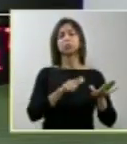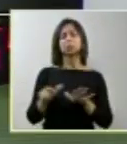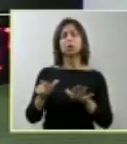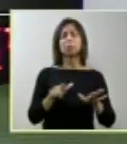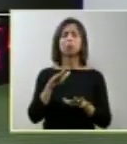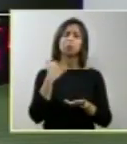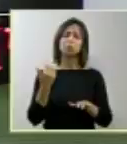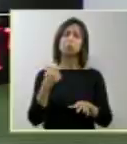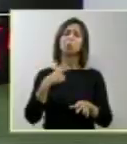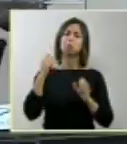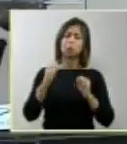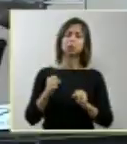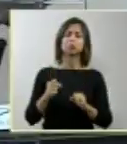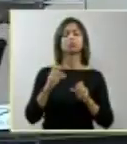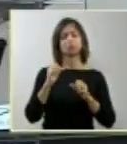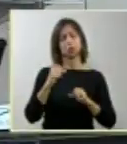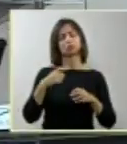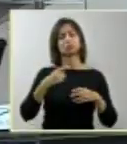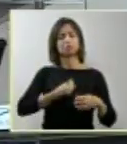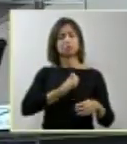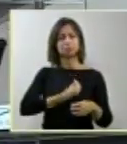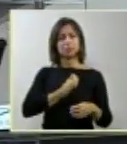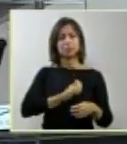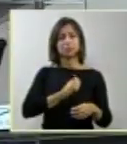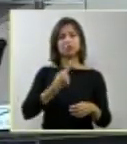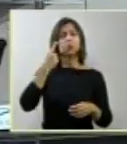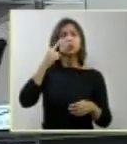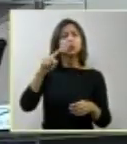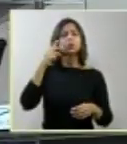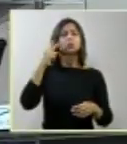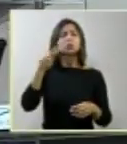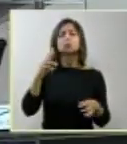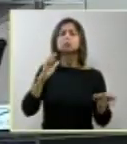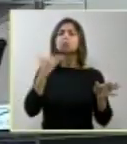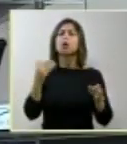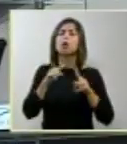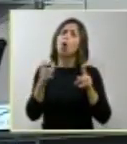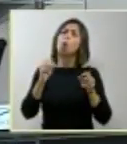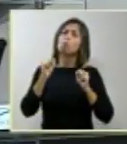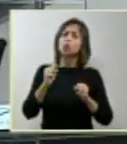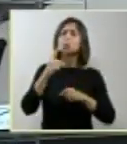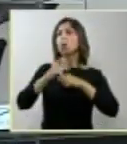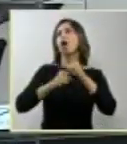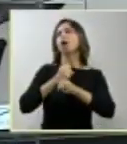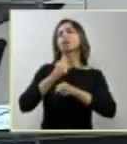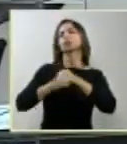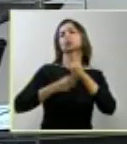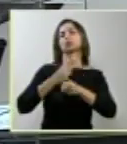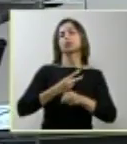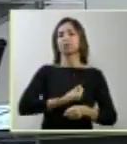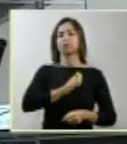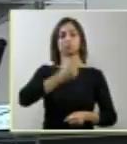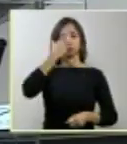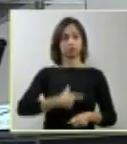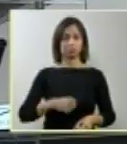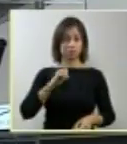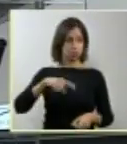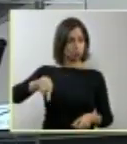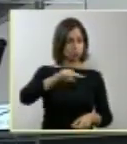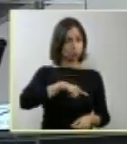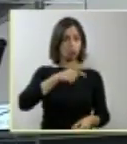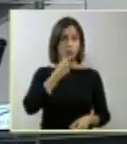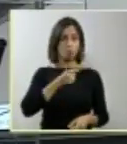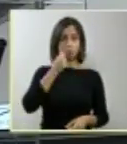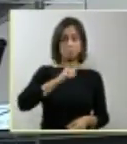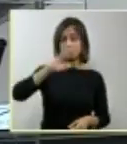pode durar dias, mas pode durar anos. Ora, se nós aqui, brasileiros e brasileiras, tornarmos tão